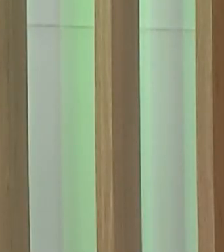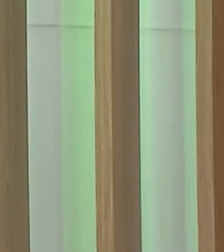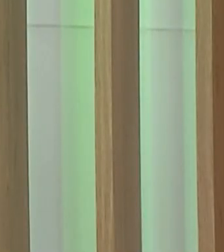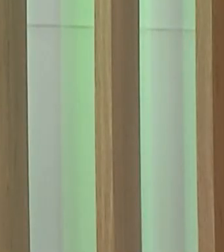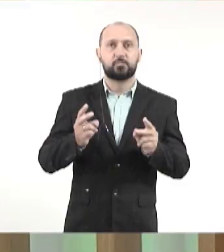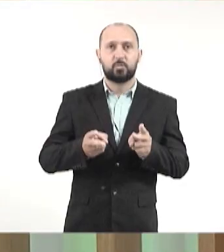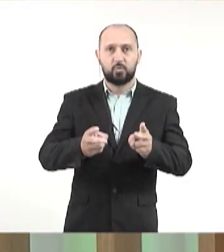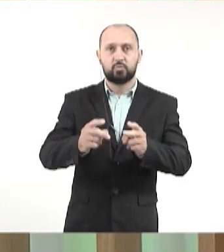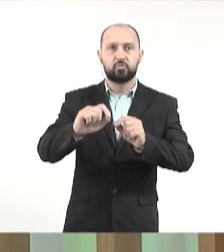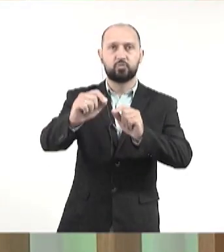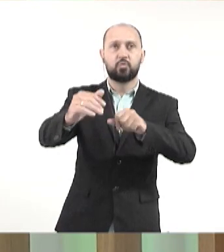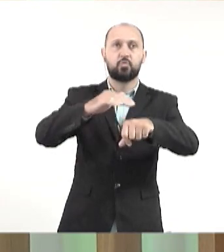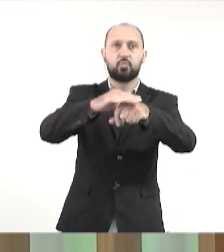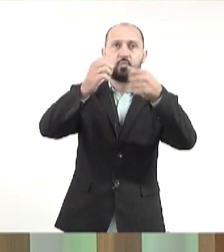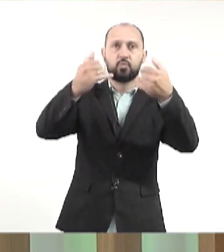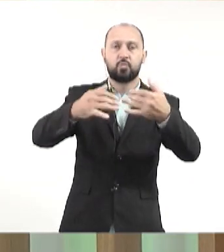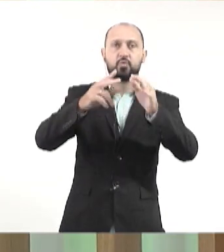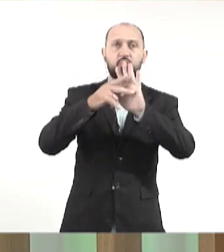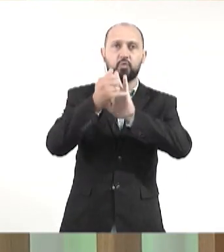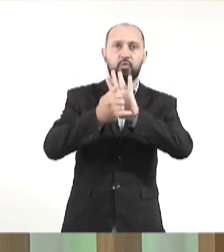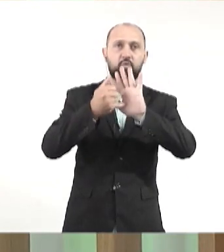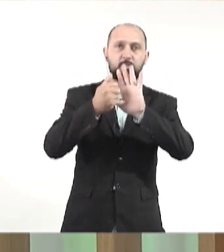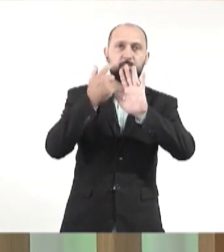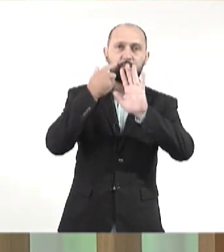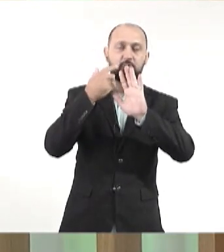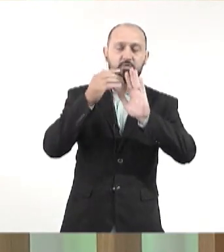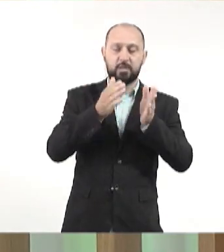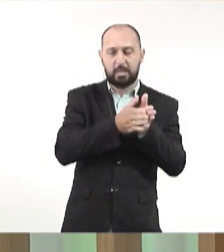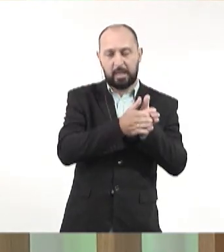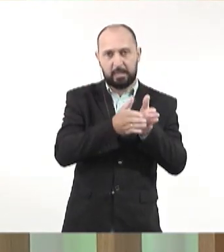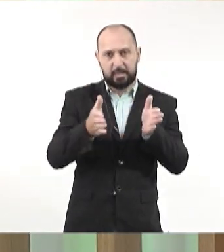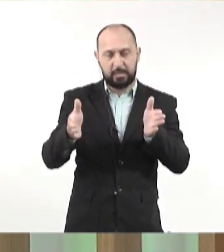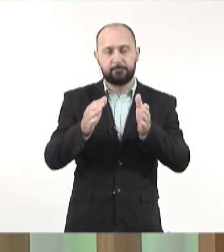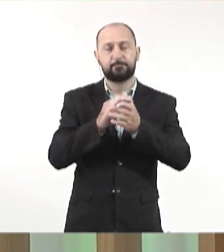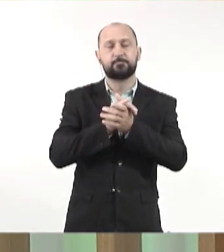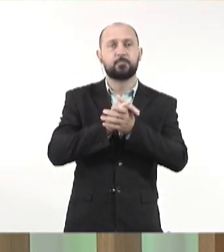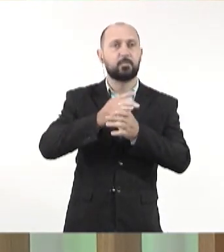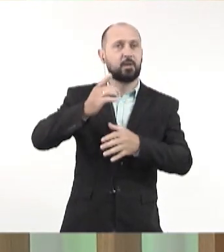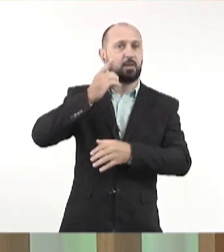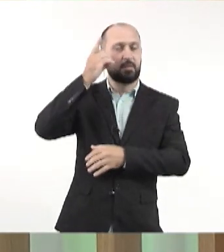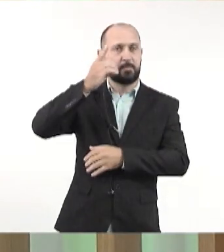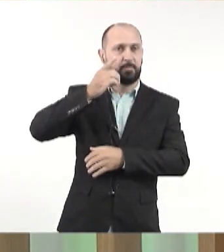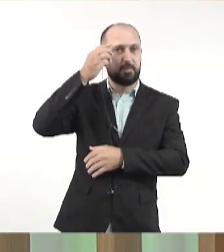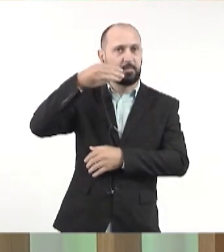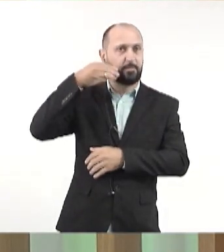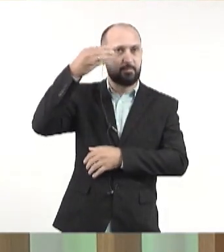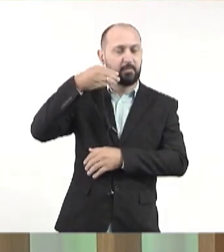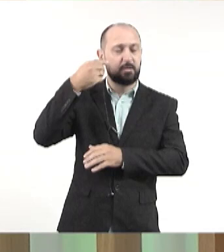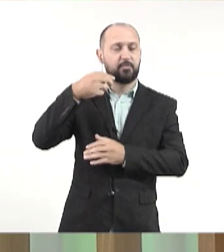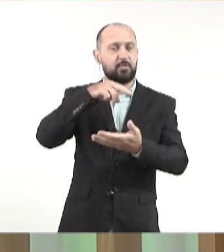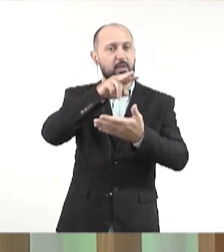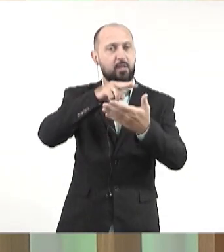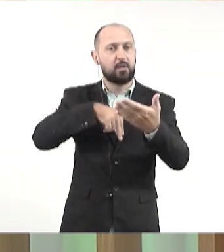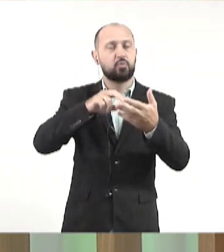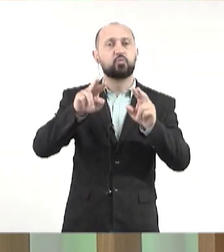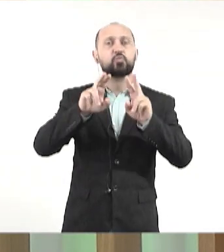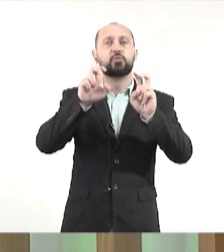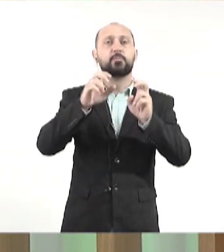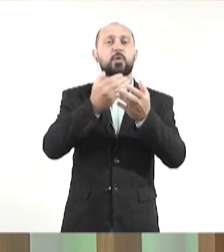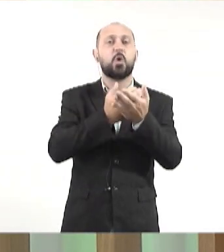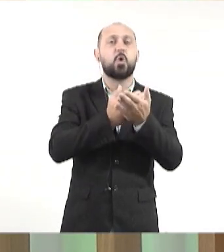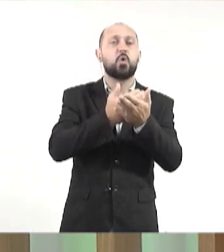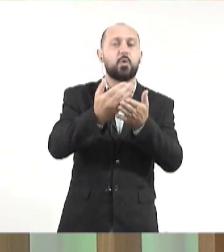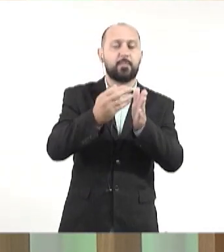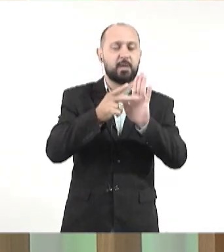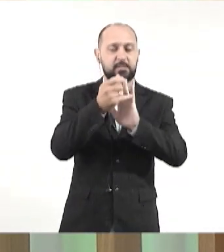E continuando, falando sobre projetos tramitando aqui na Casa, a deputada Mara Caseiro também fez a leitura de matéria que